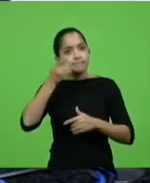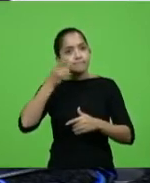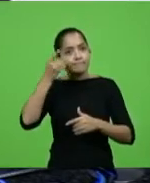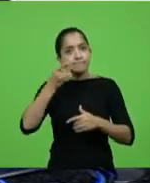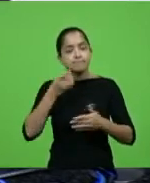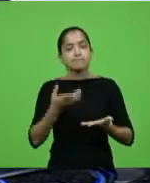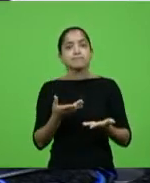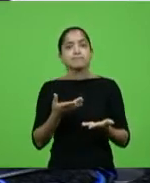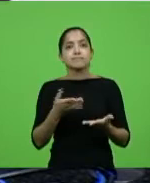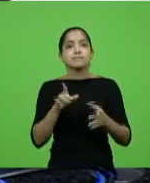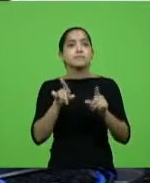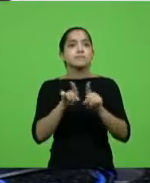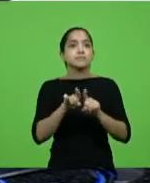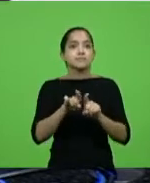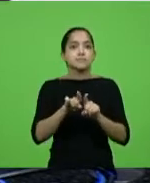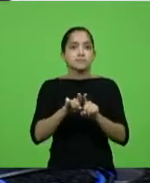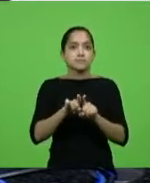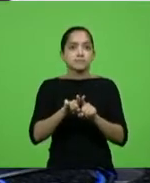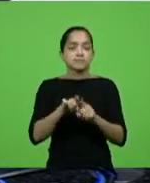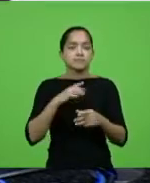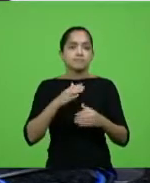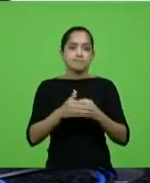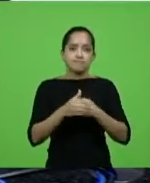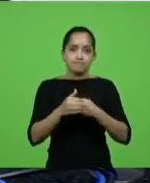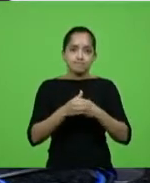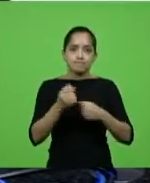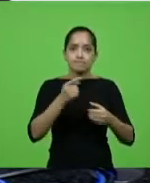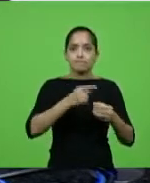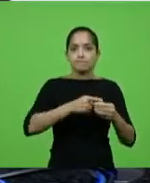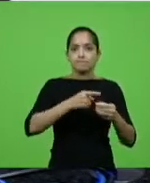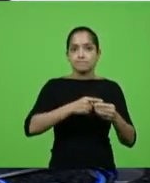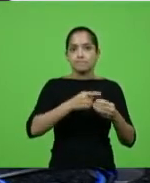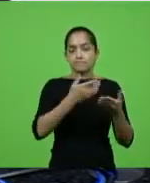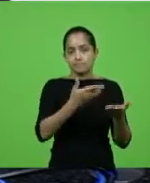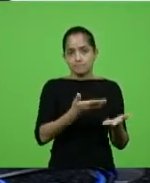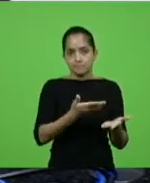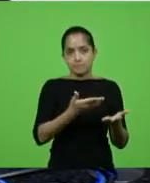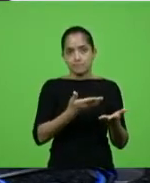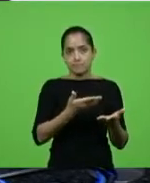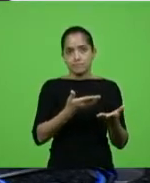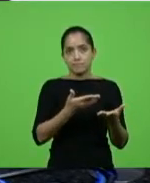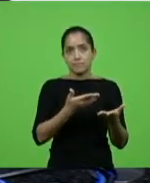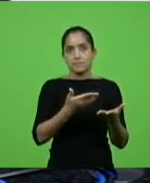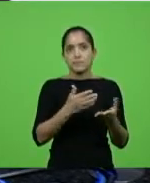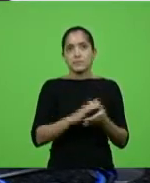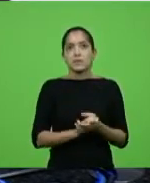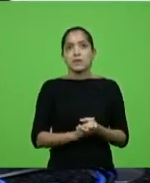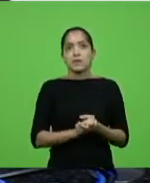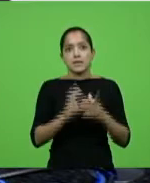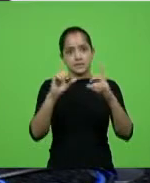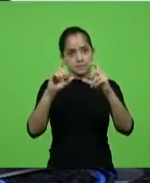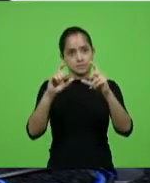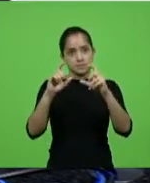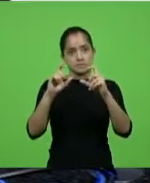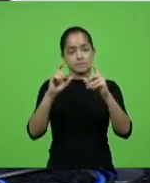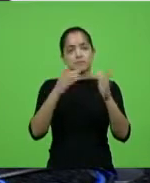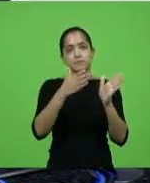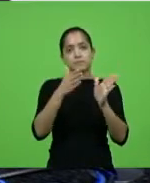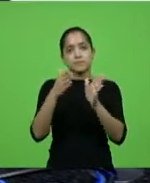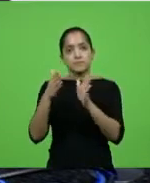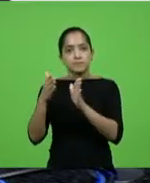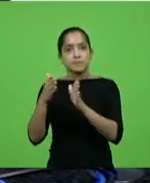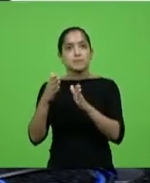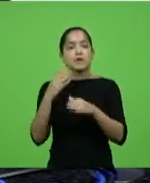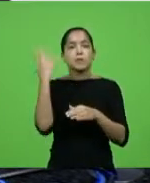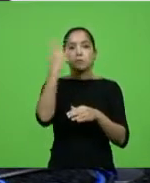Médio Vale, mas também da minha querida cidade de Ibirama. Essas imagens que nós estamos vendo é da nossa cidade, uma cidade